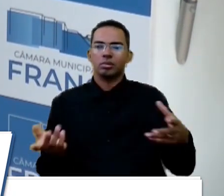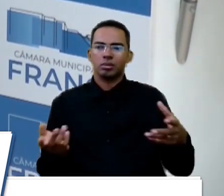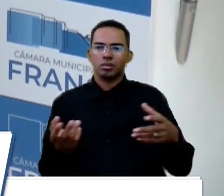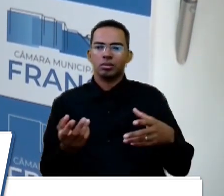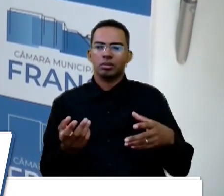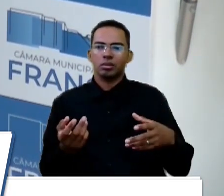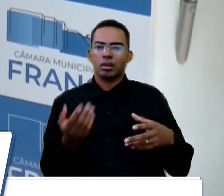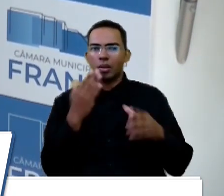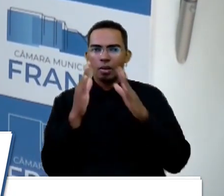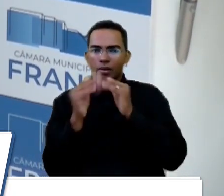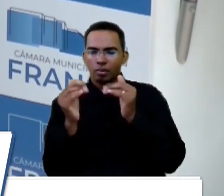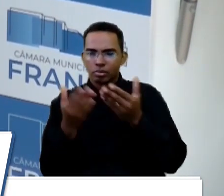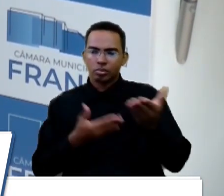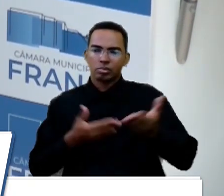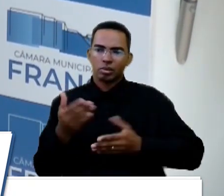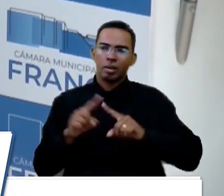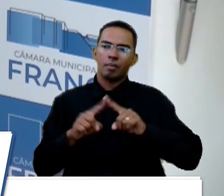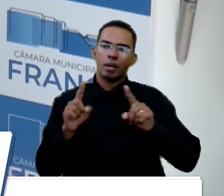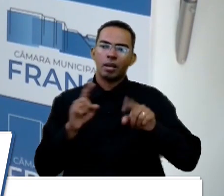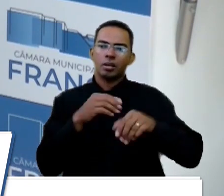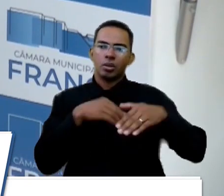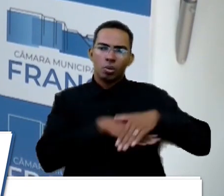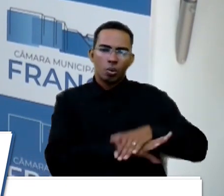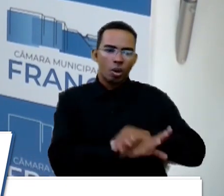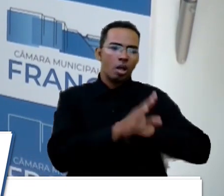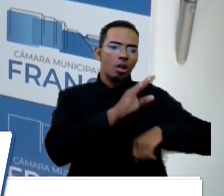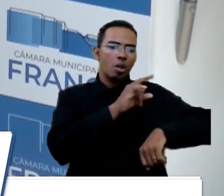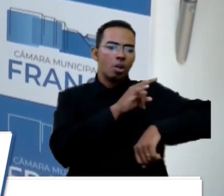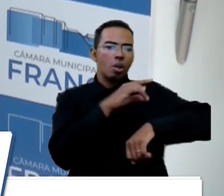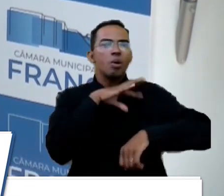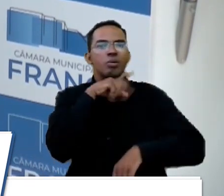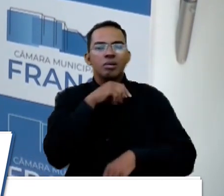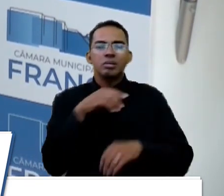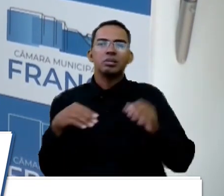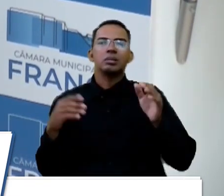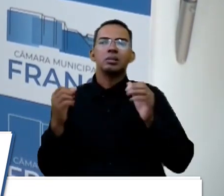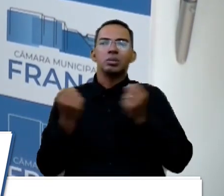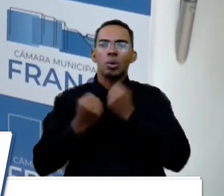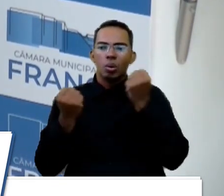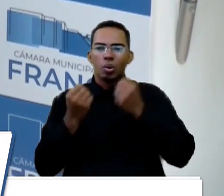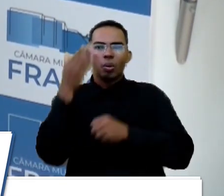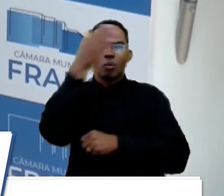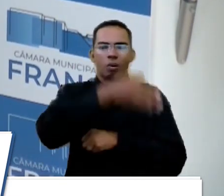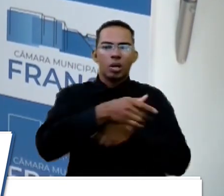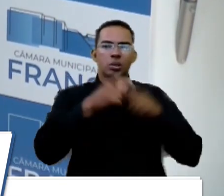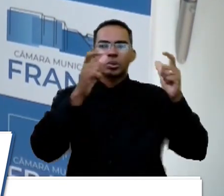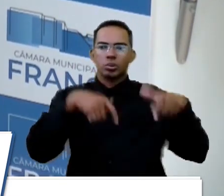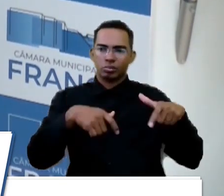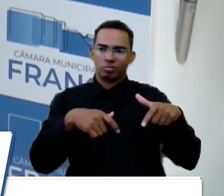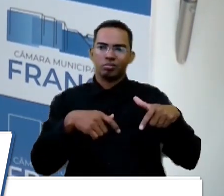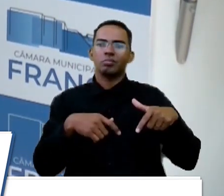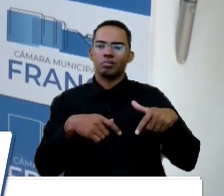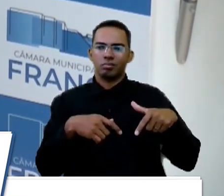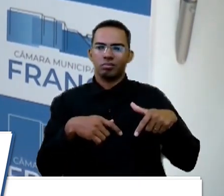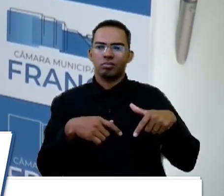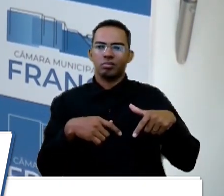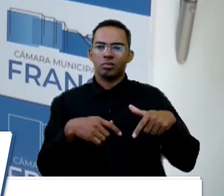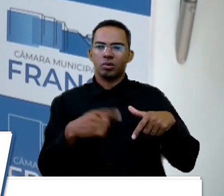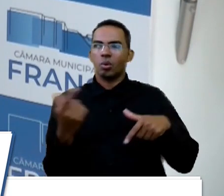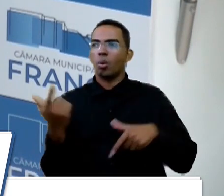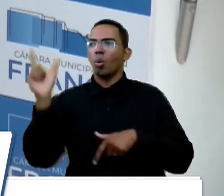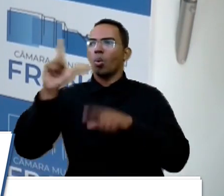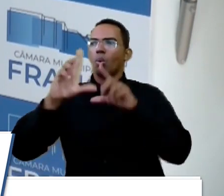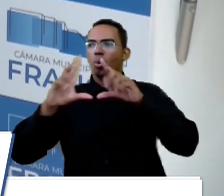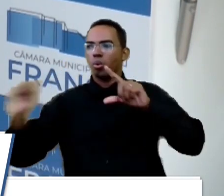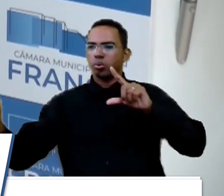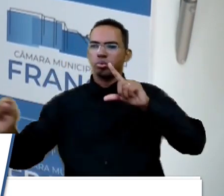Solicita o serviço, mas guarda o animal. Por quê? Porque cada vez que o vetimóvel vai no local, o animal foi pra outro. Ele